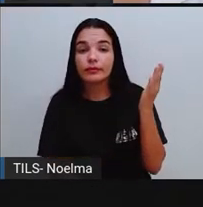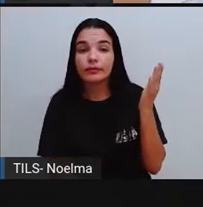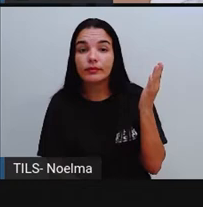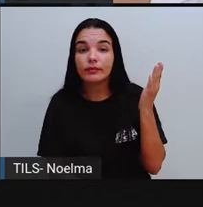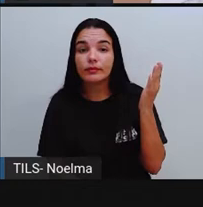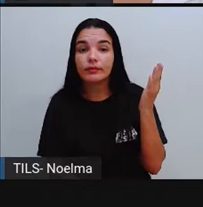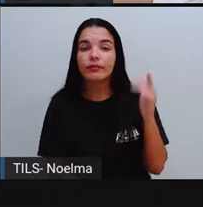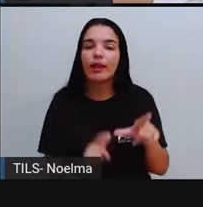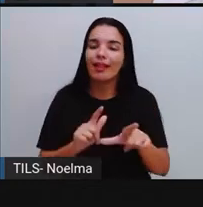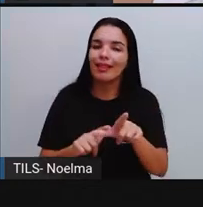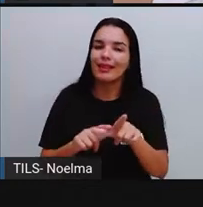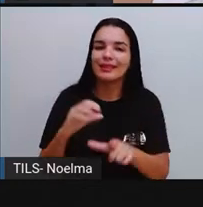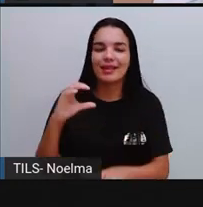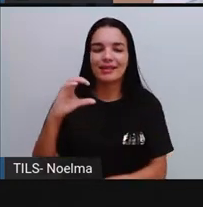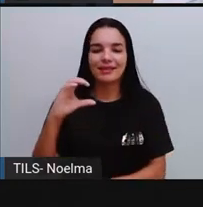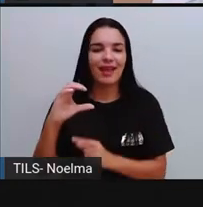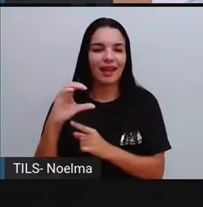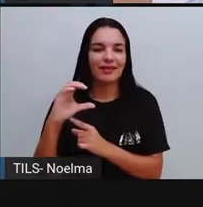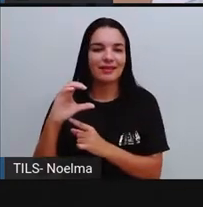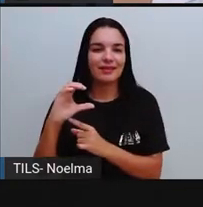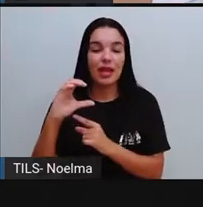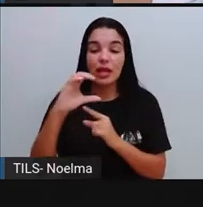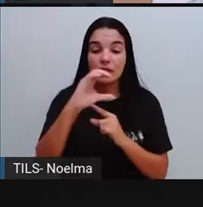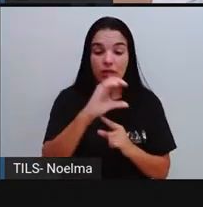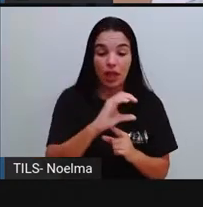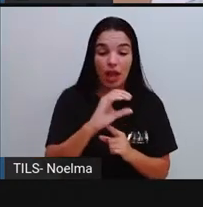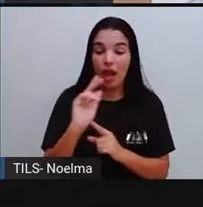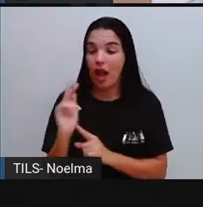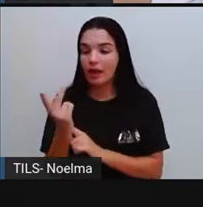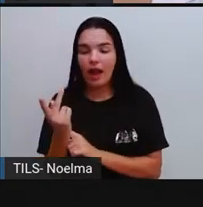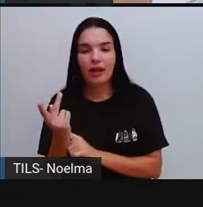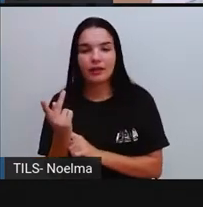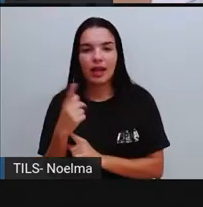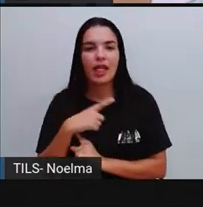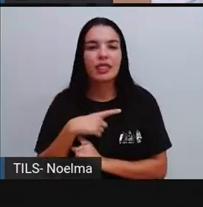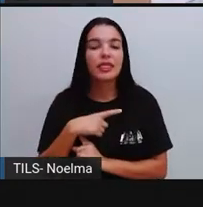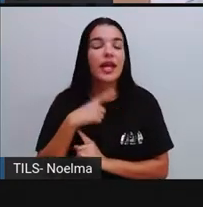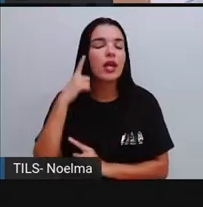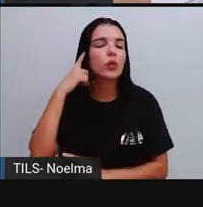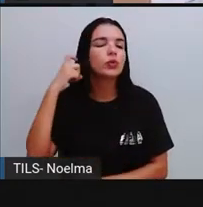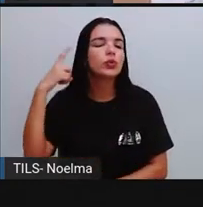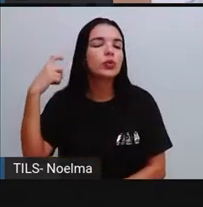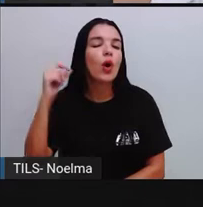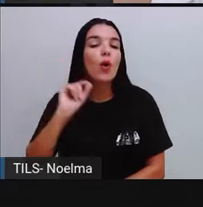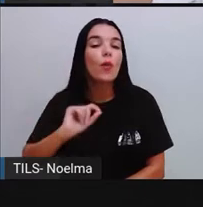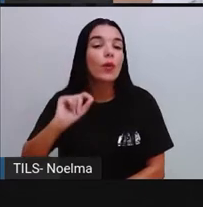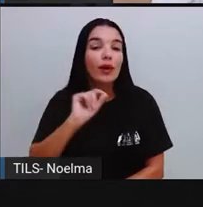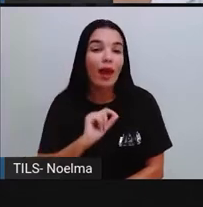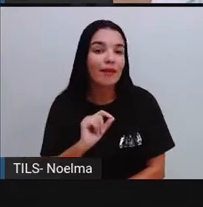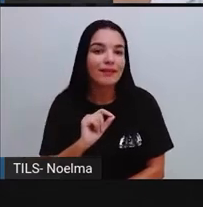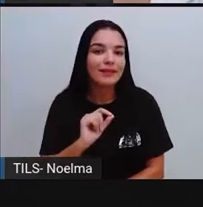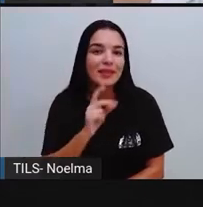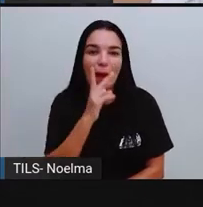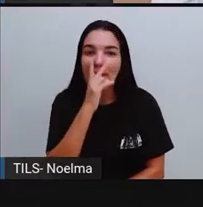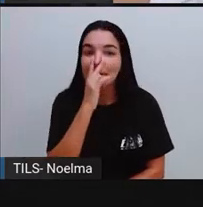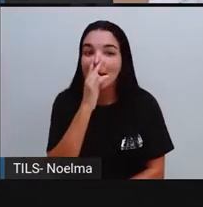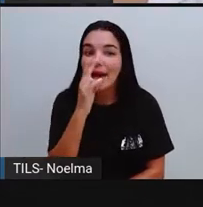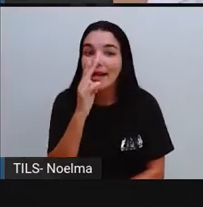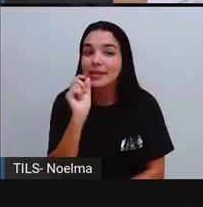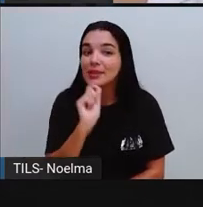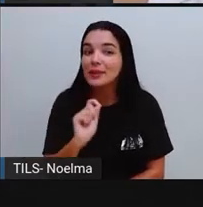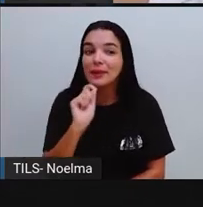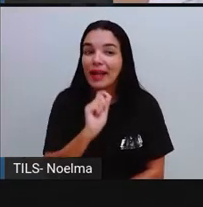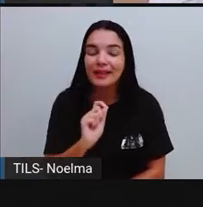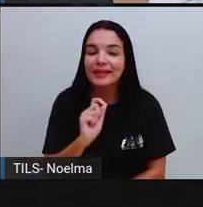É a letra C, né? E ele vai ter um som aí, Olha lá, Chuva, Então, A gente vai